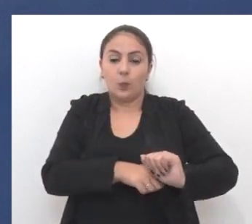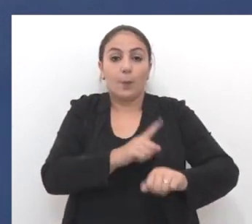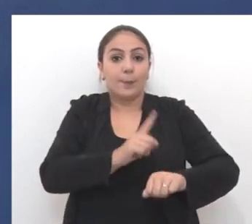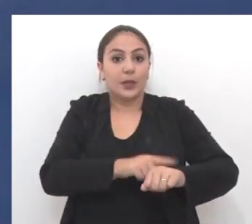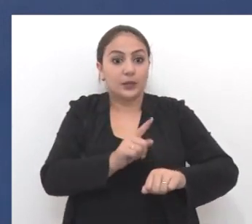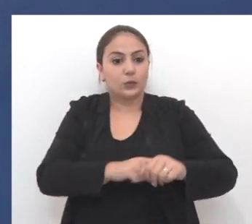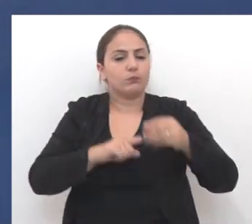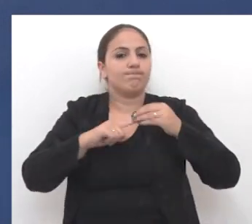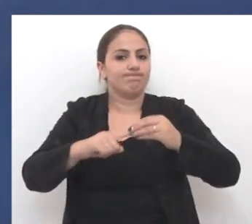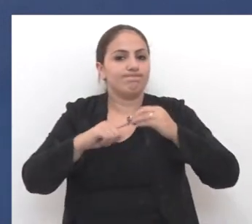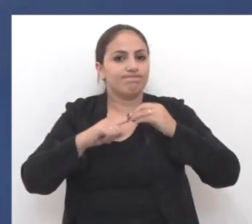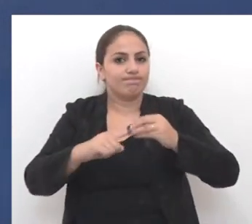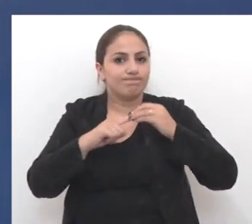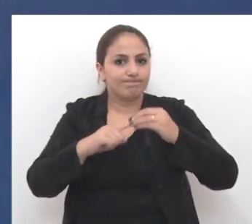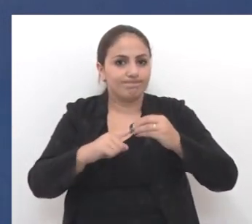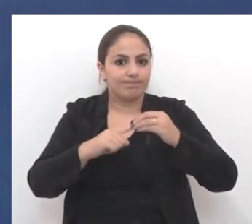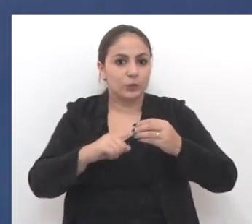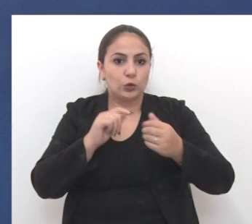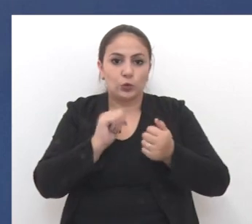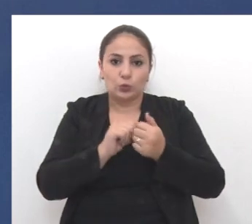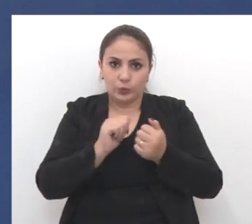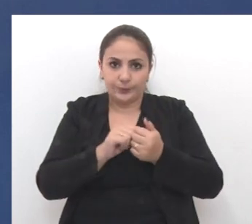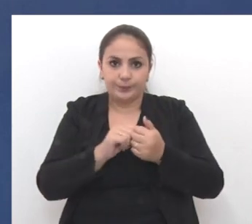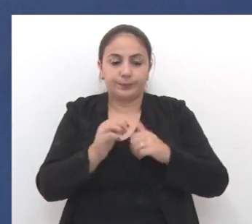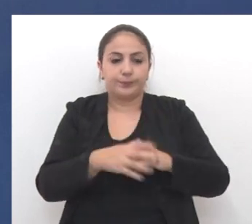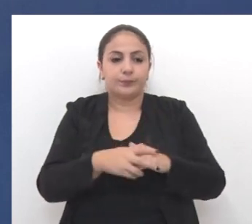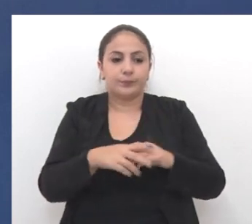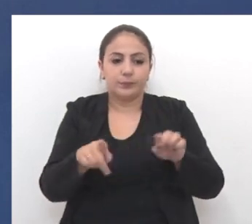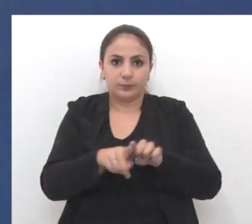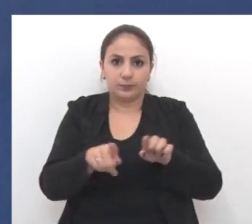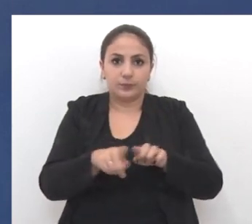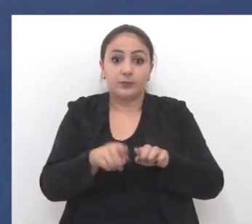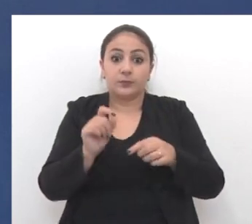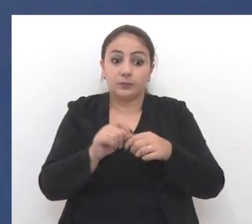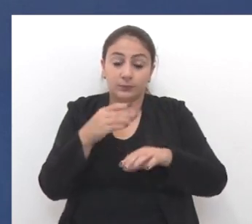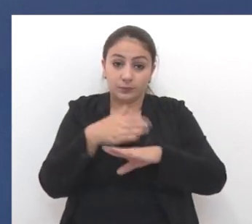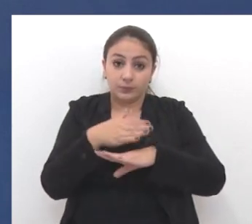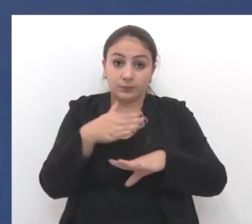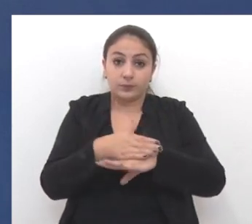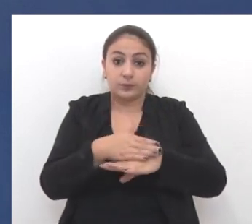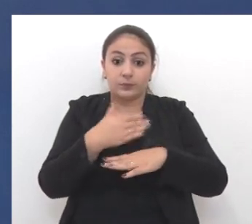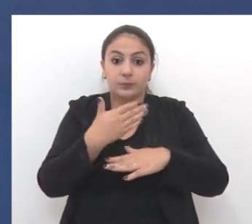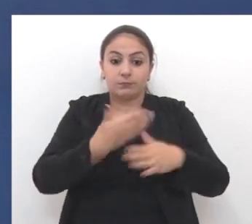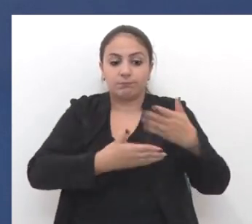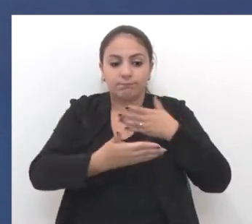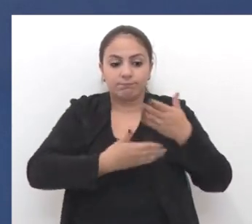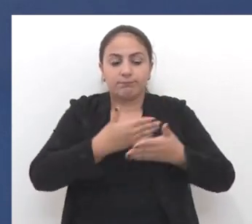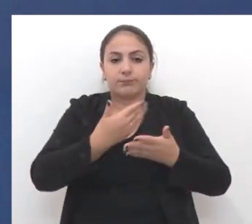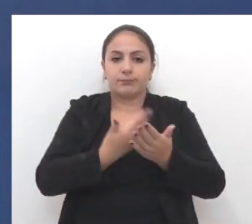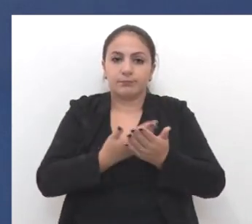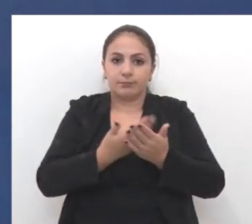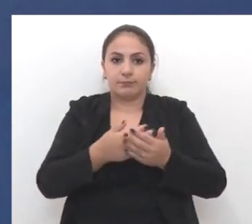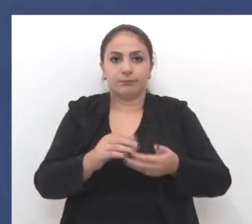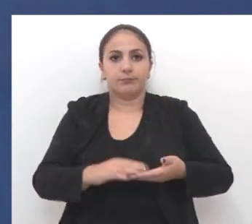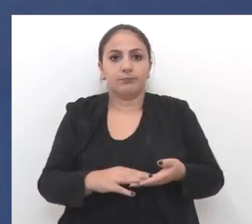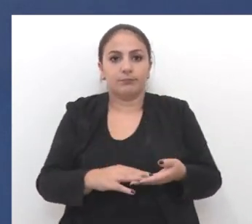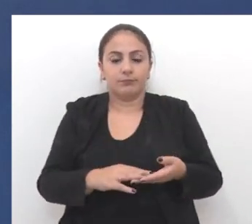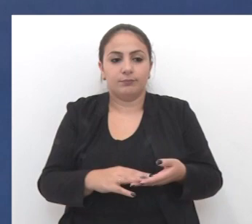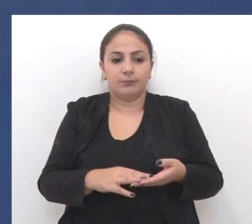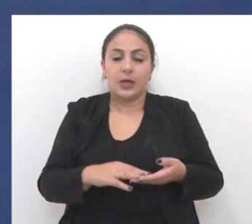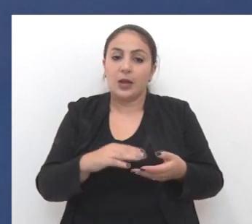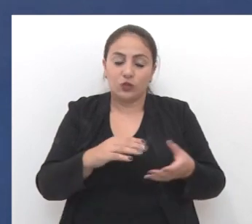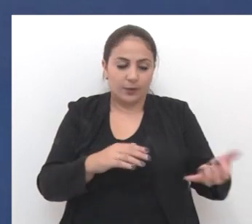né? O protagonista principal junto com eles, que eles também são, fazem parte desse envolvimento da aula,